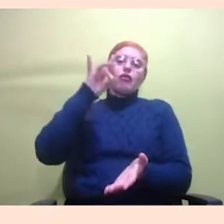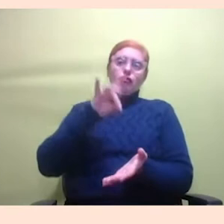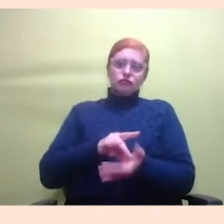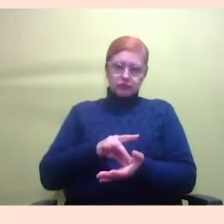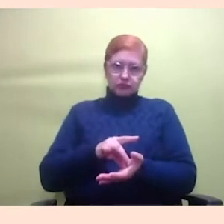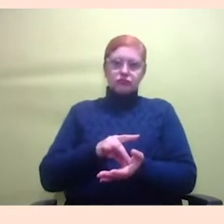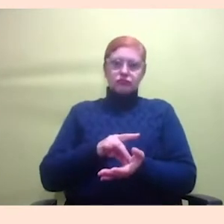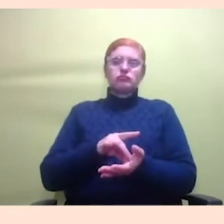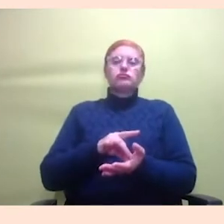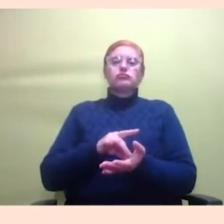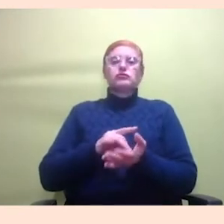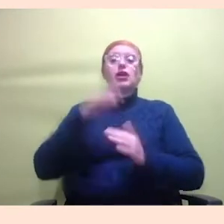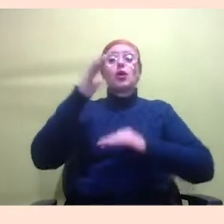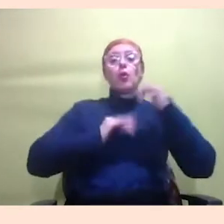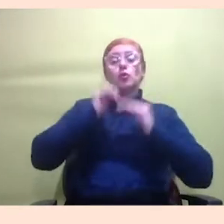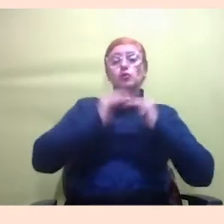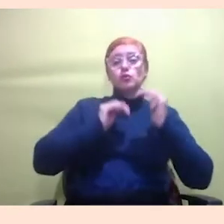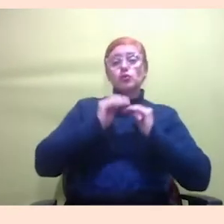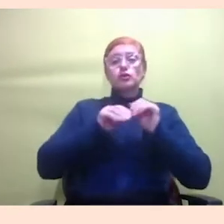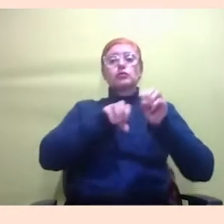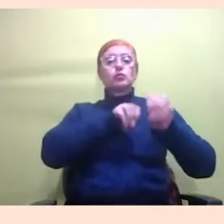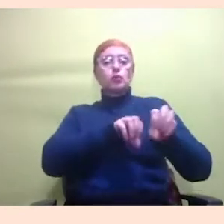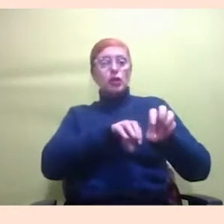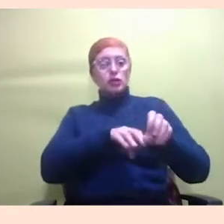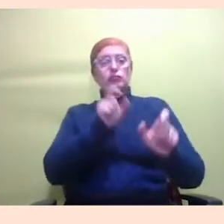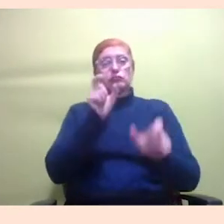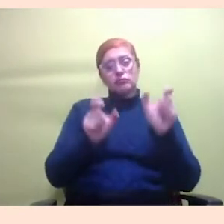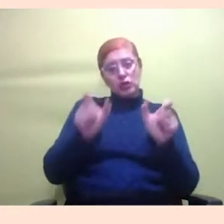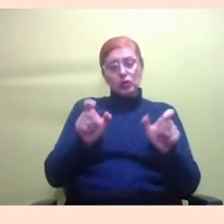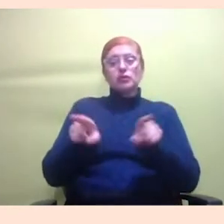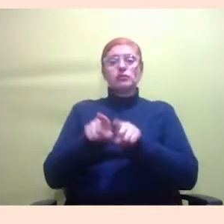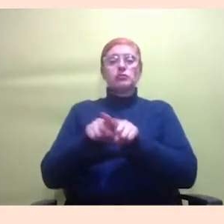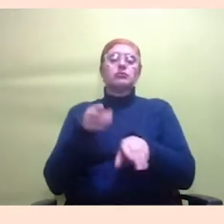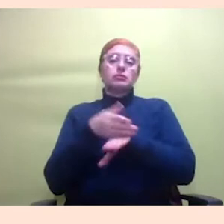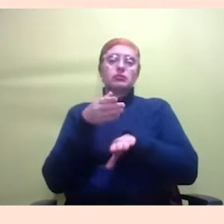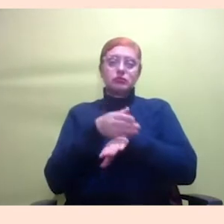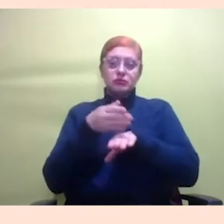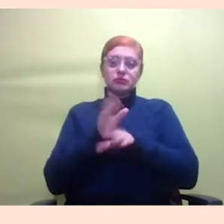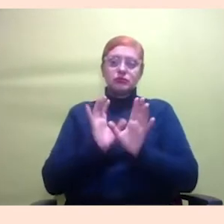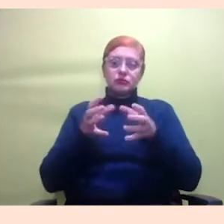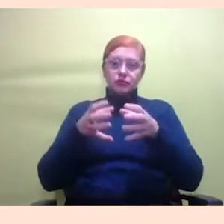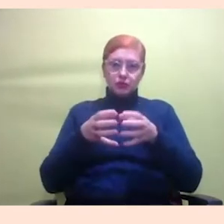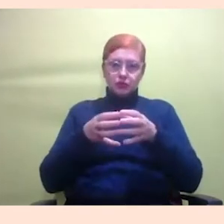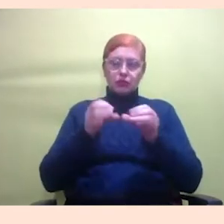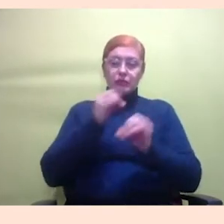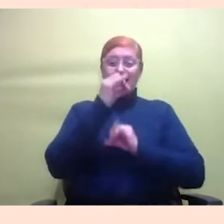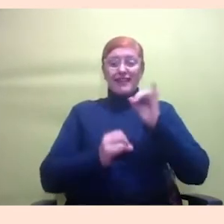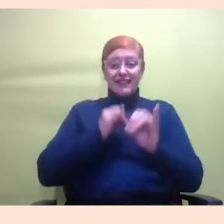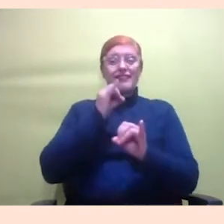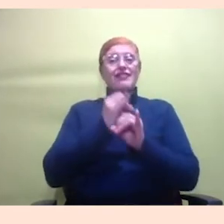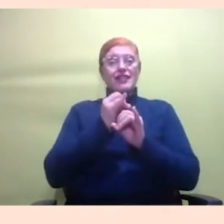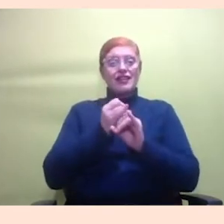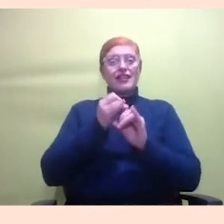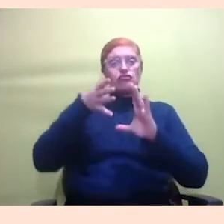educativa dessas pessoas. E ela integra a rede de ciberativistas negras, que é estimulada pelo